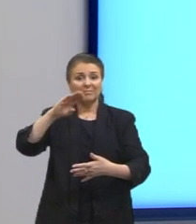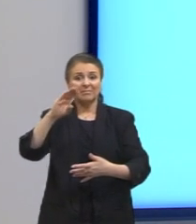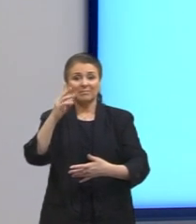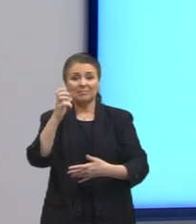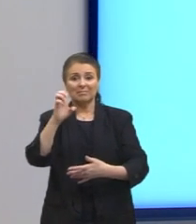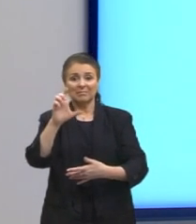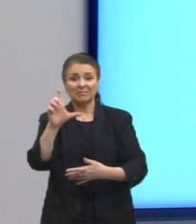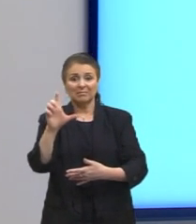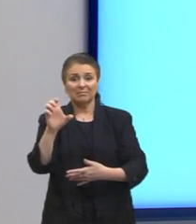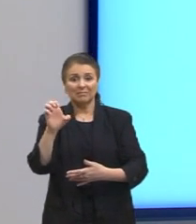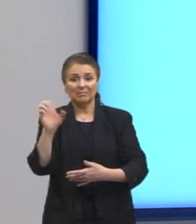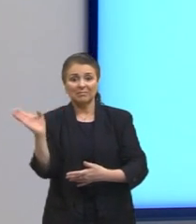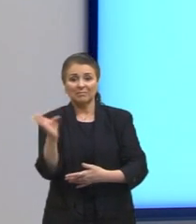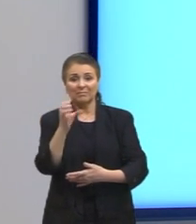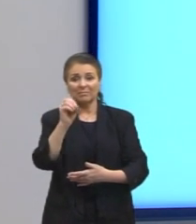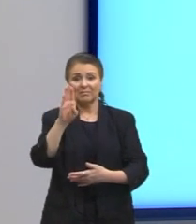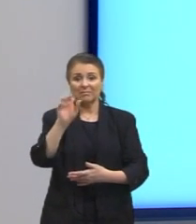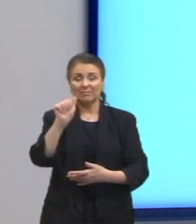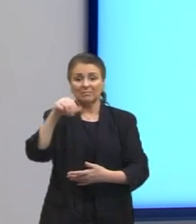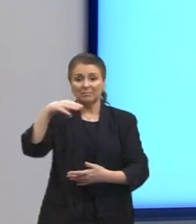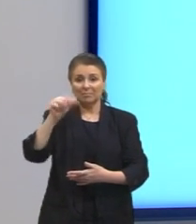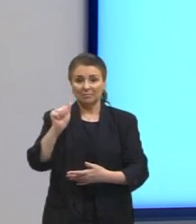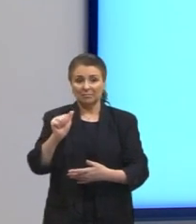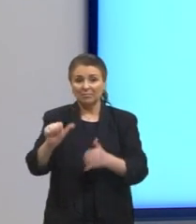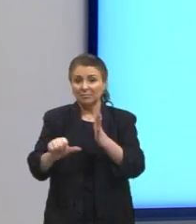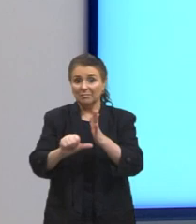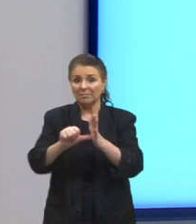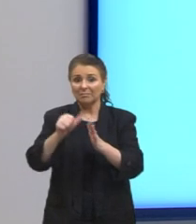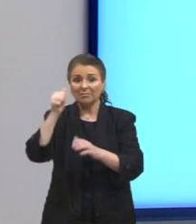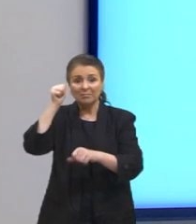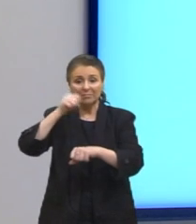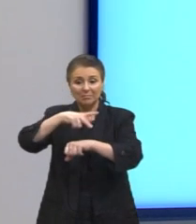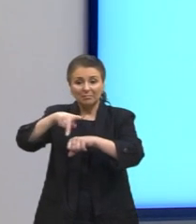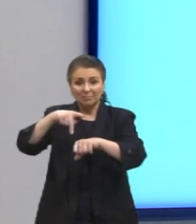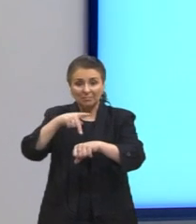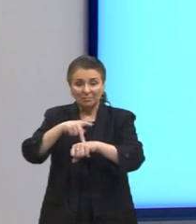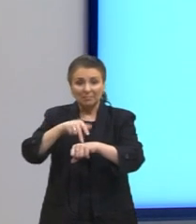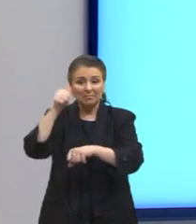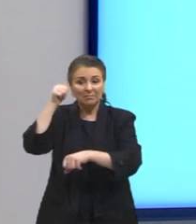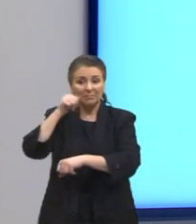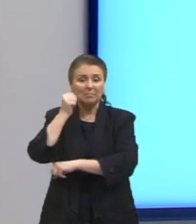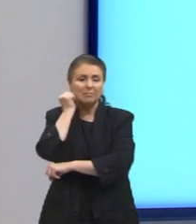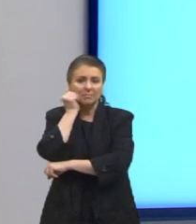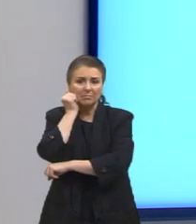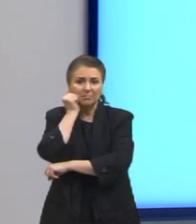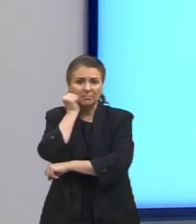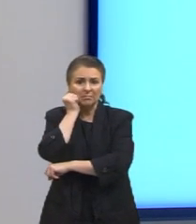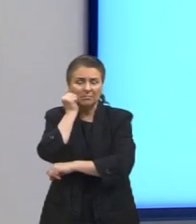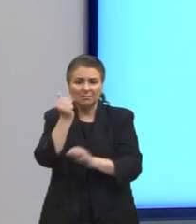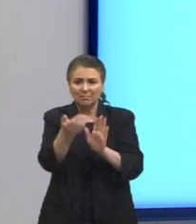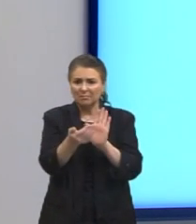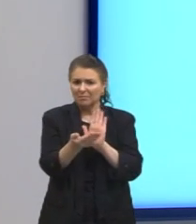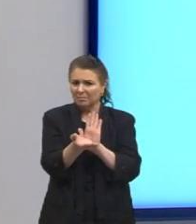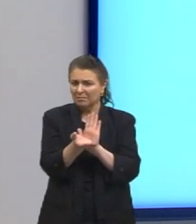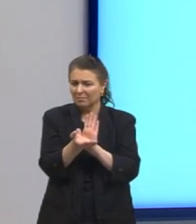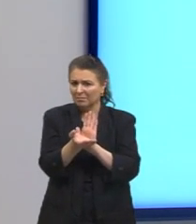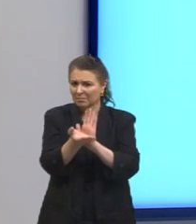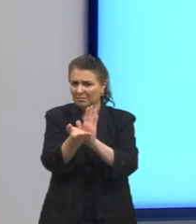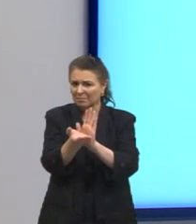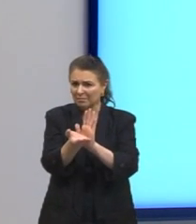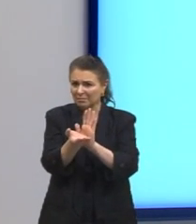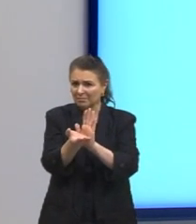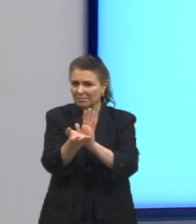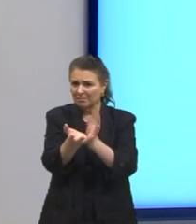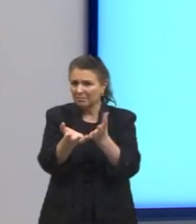da Michelle Obama como primeira dama e negra, o que ele está querendo mostrar? Que essa ascensão social